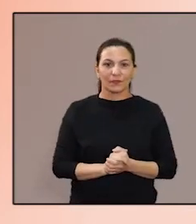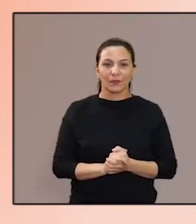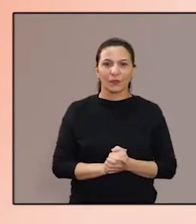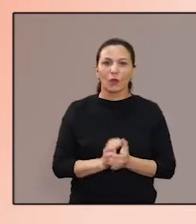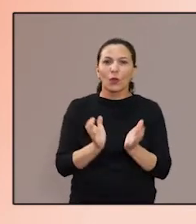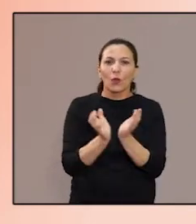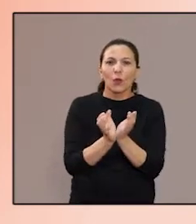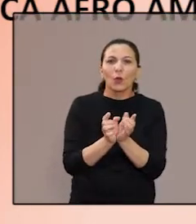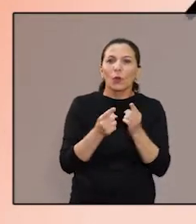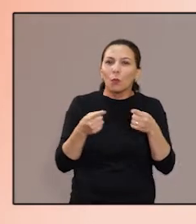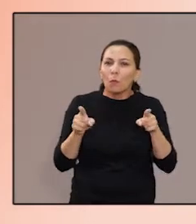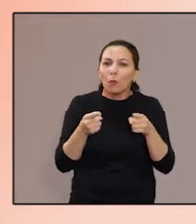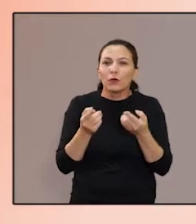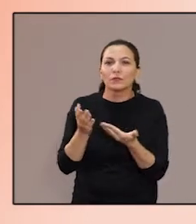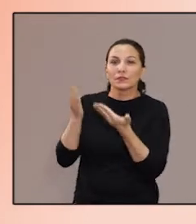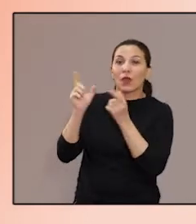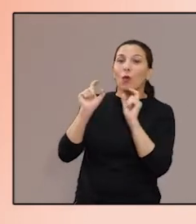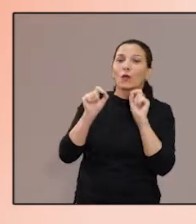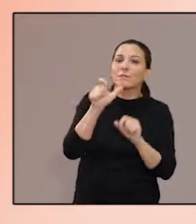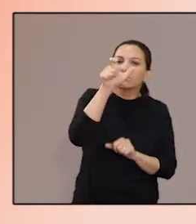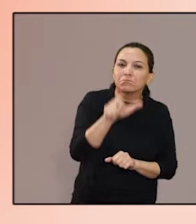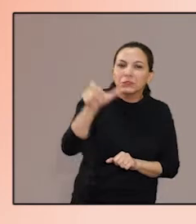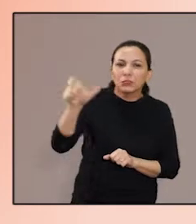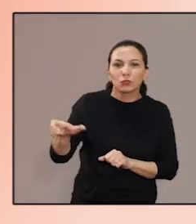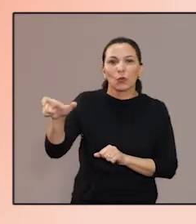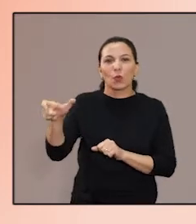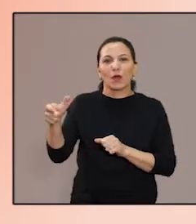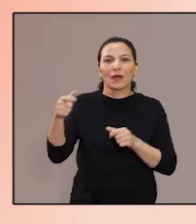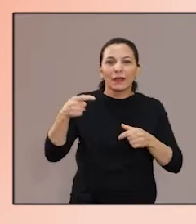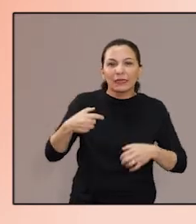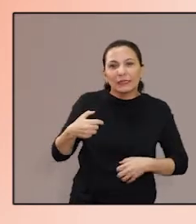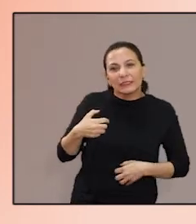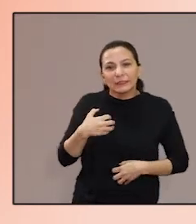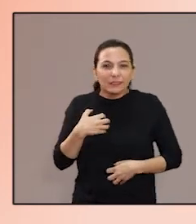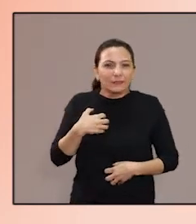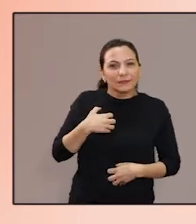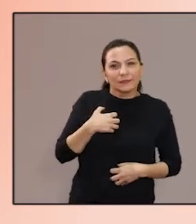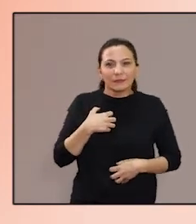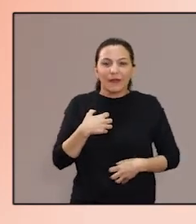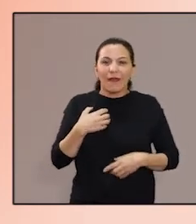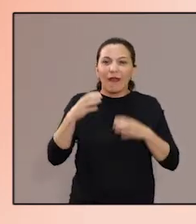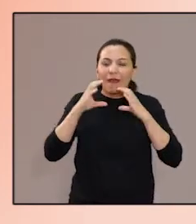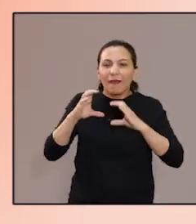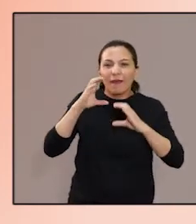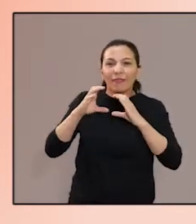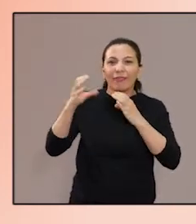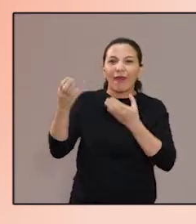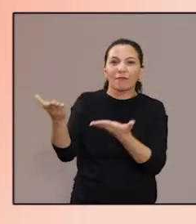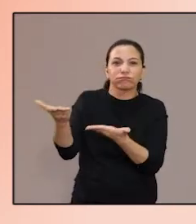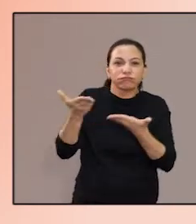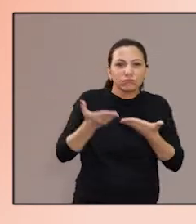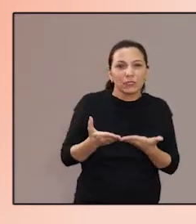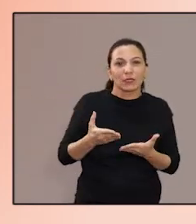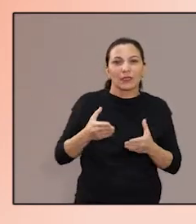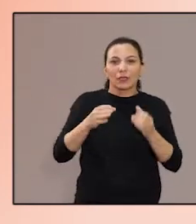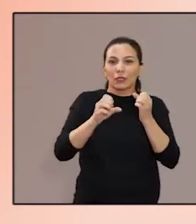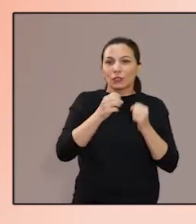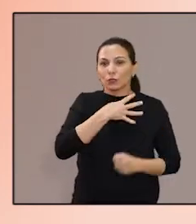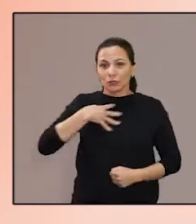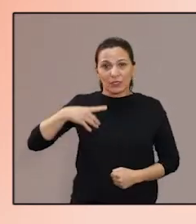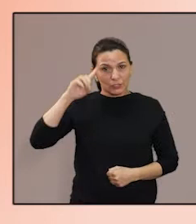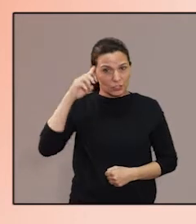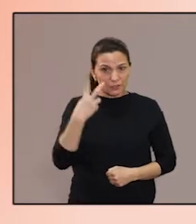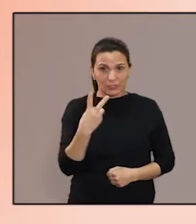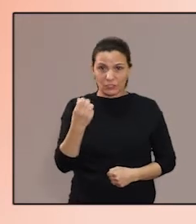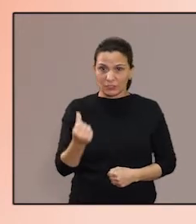horas, no Sesc. O grupo Musa Delic convida o público a dançar e cantar ao som do funk e soul no SESI,